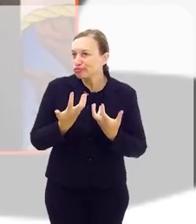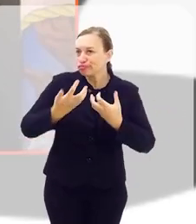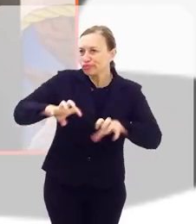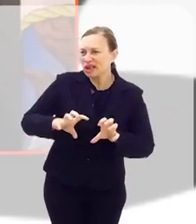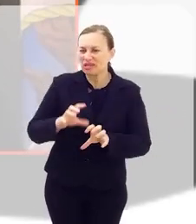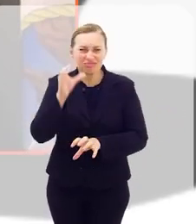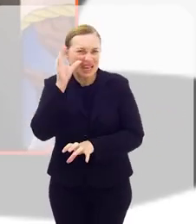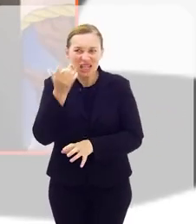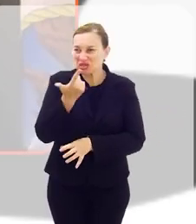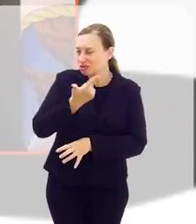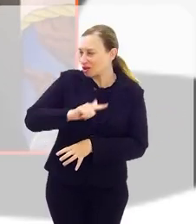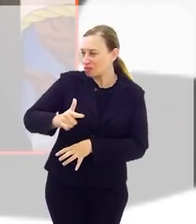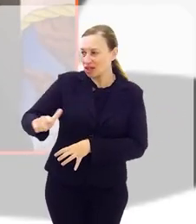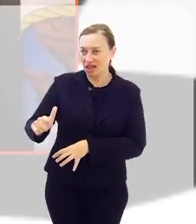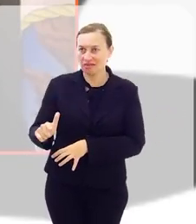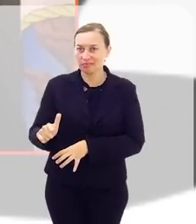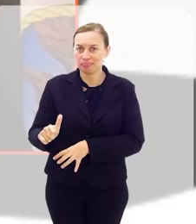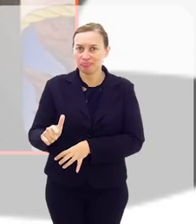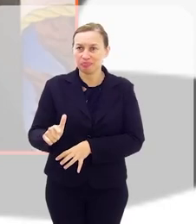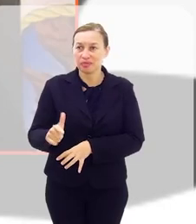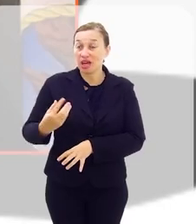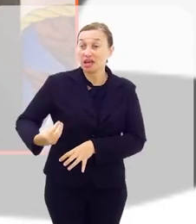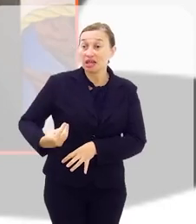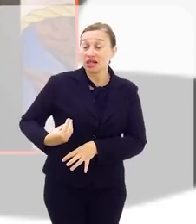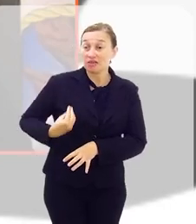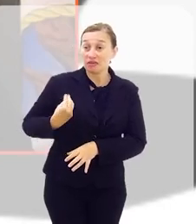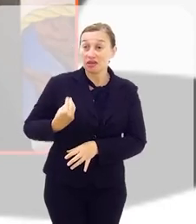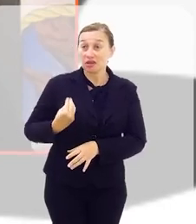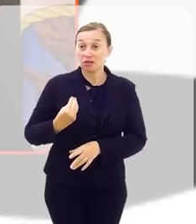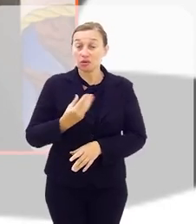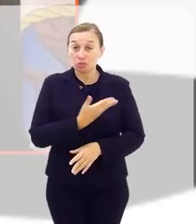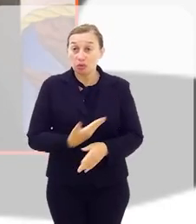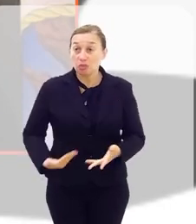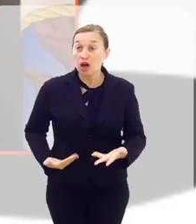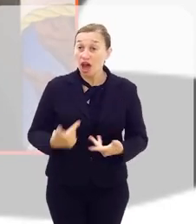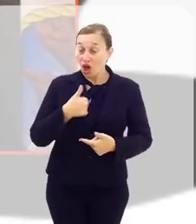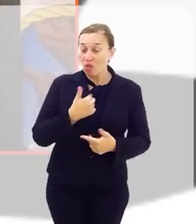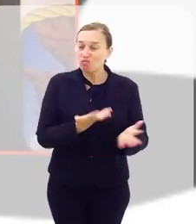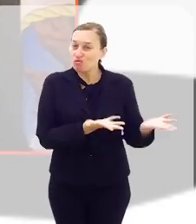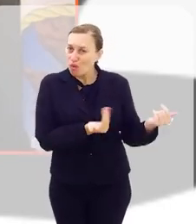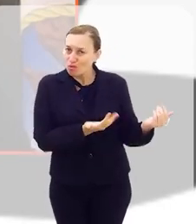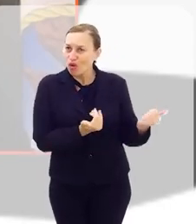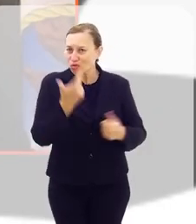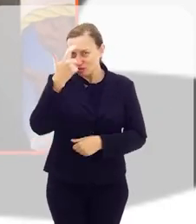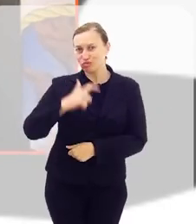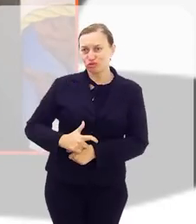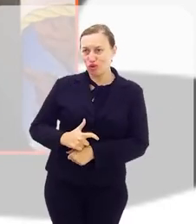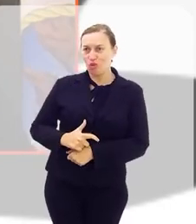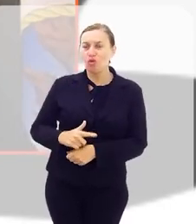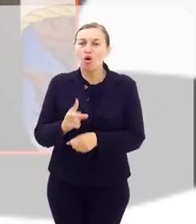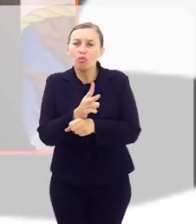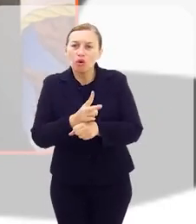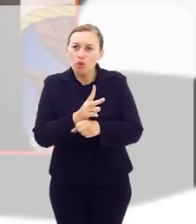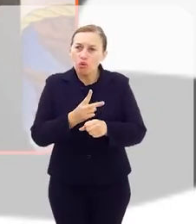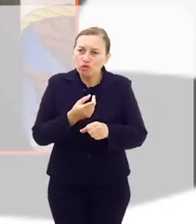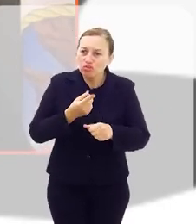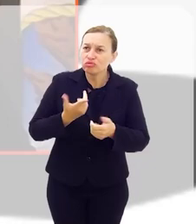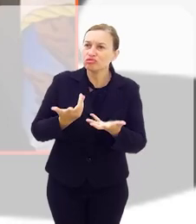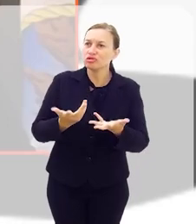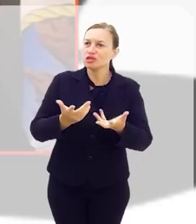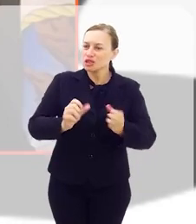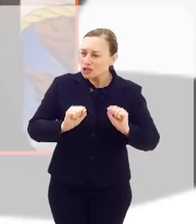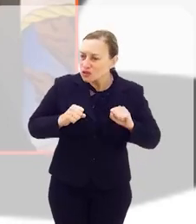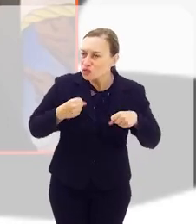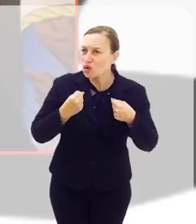querendo ou não se interessando, podemos assim dizer, da vida pública. Então, eu como jovem, que assim sou, procuro investir,